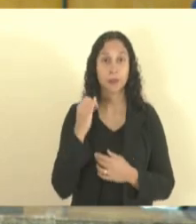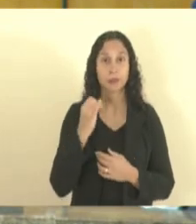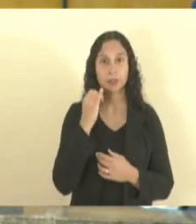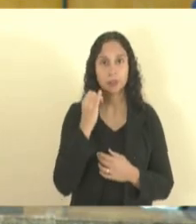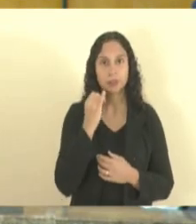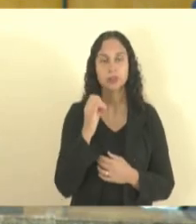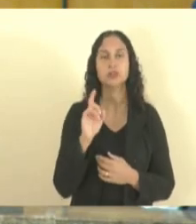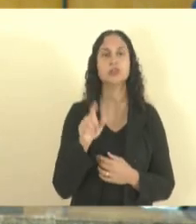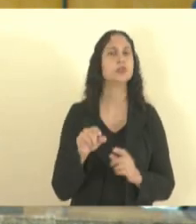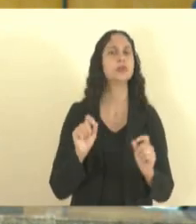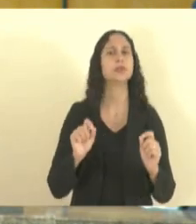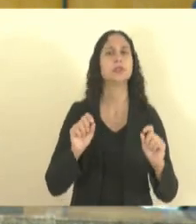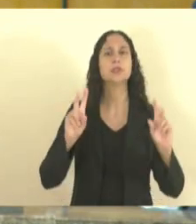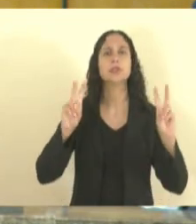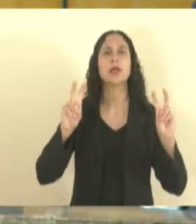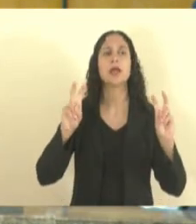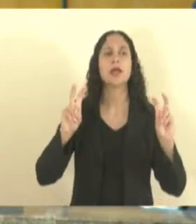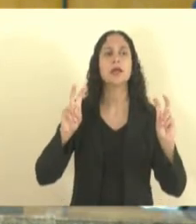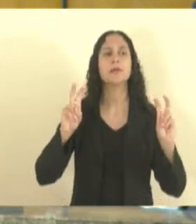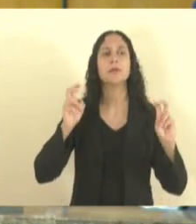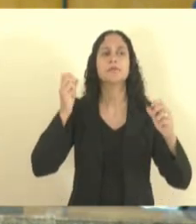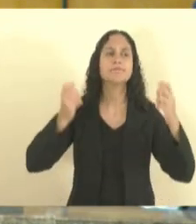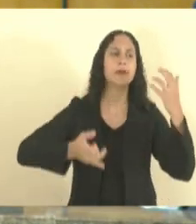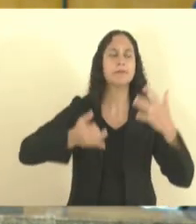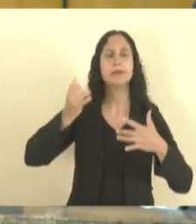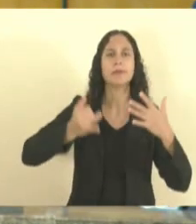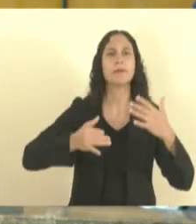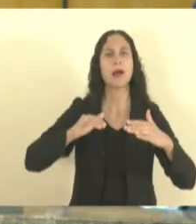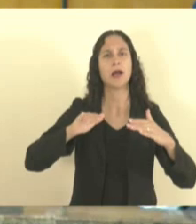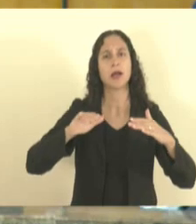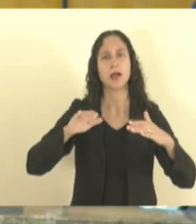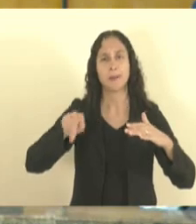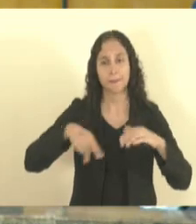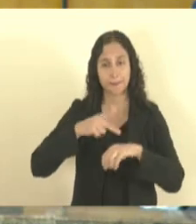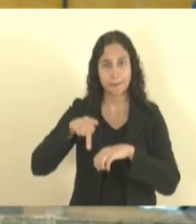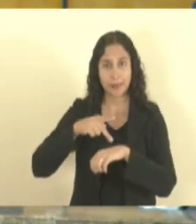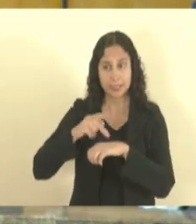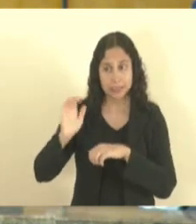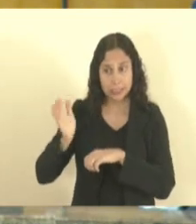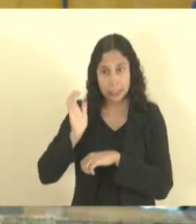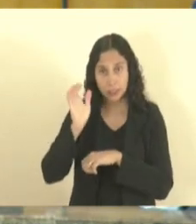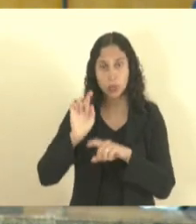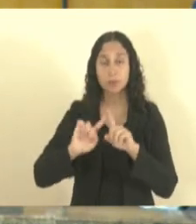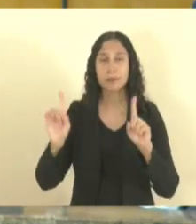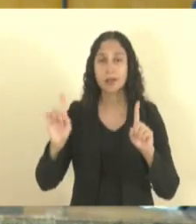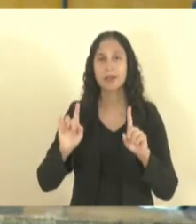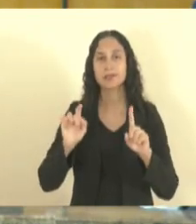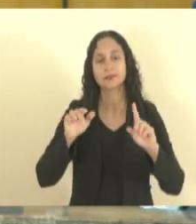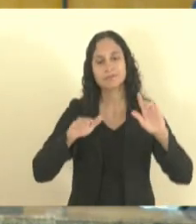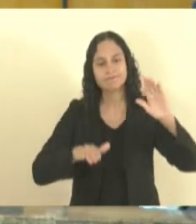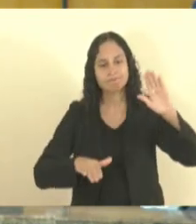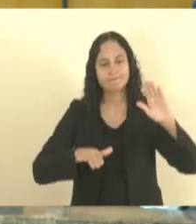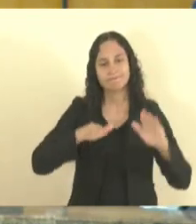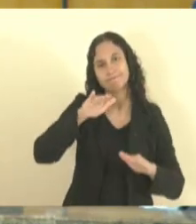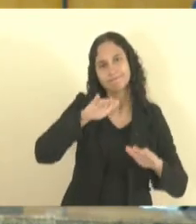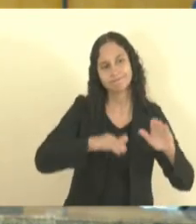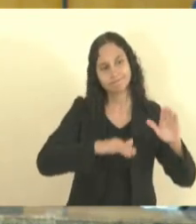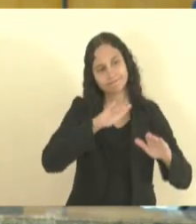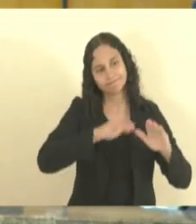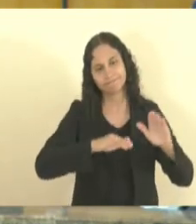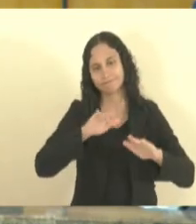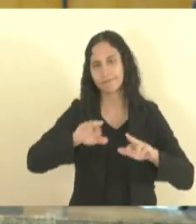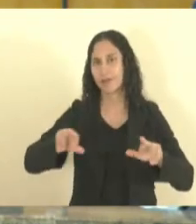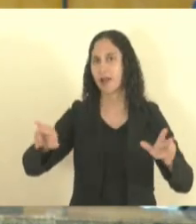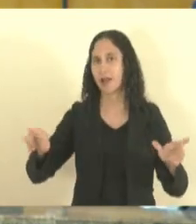desigualdade então nós temos um país muito rico mas ao mesmo tempo um país muito desigual e essa desigualdade se manifesta no Brasil de várias formas